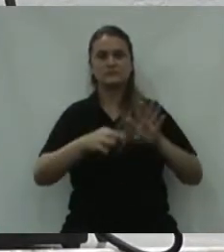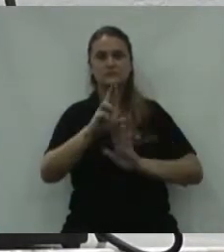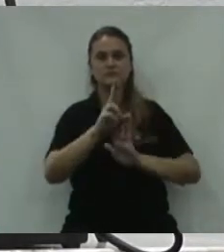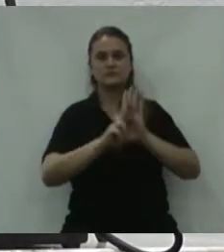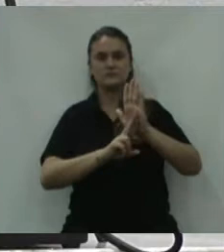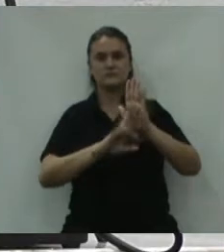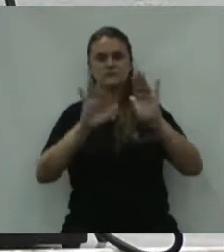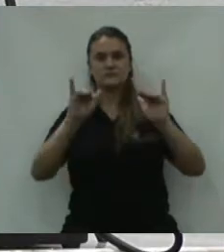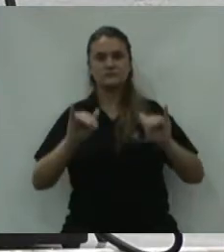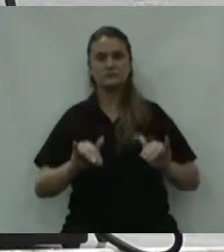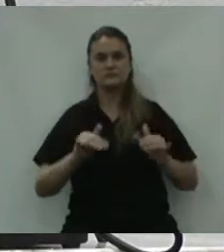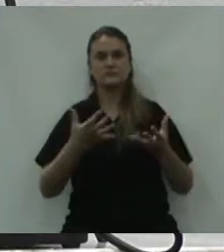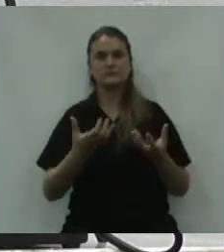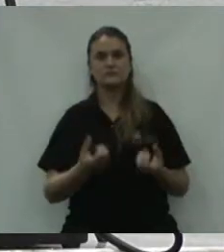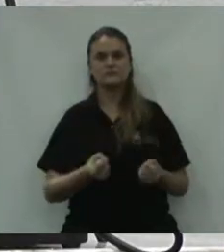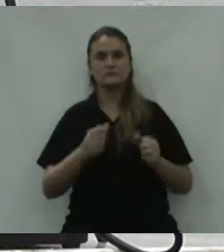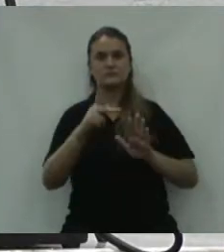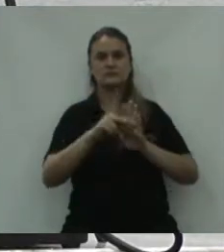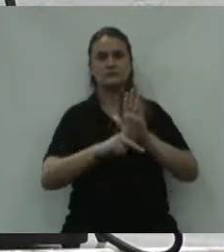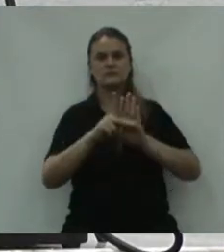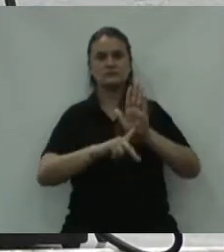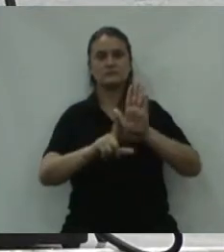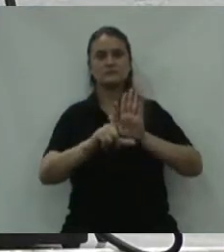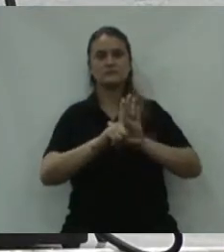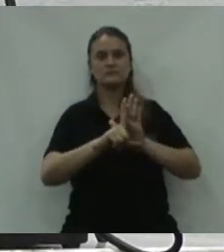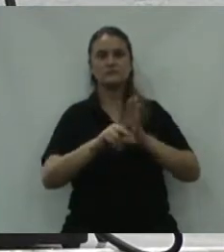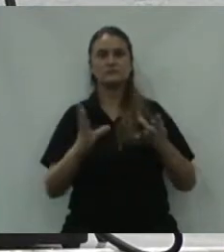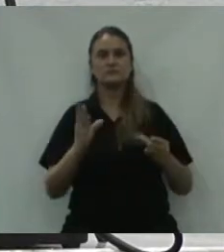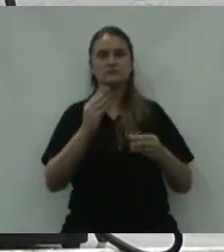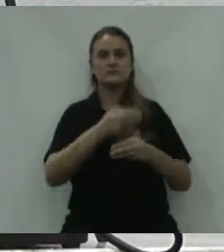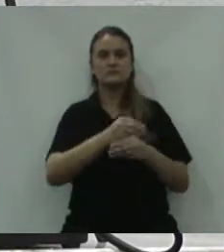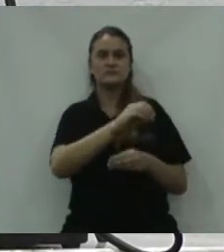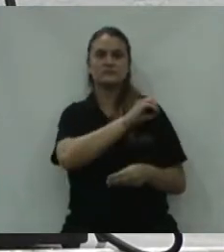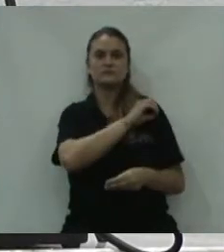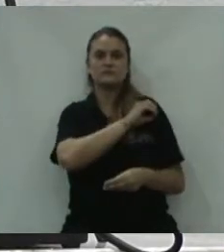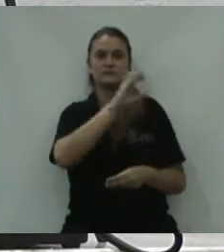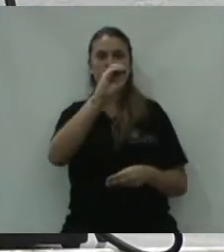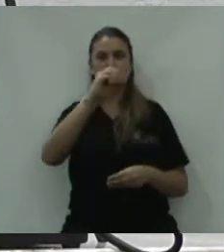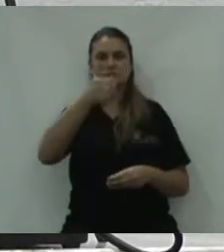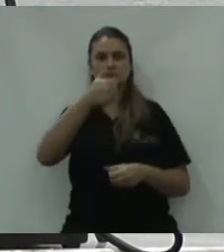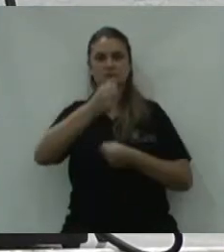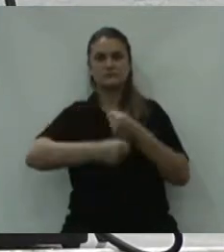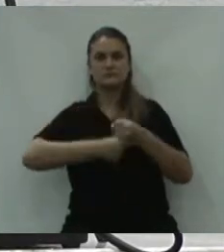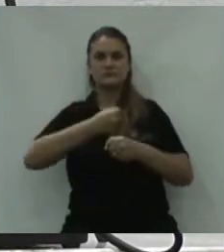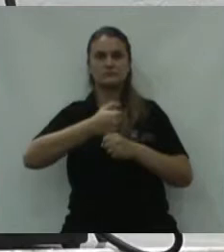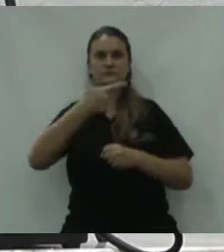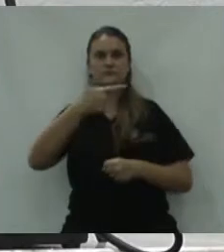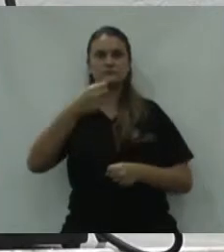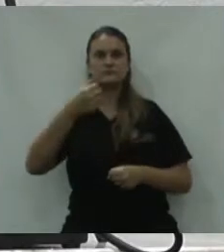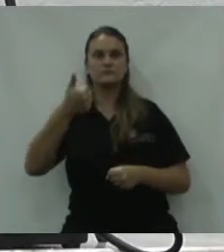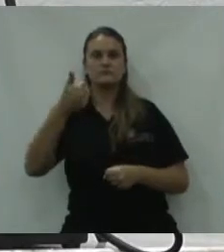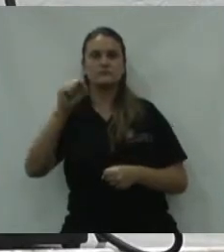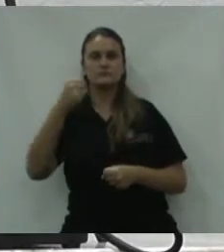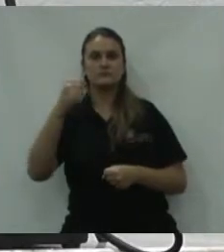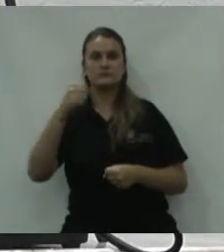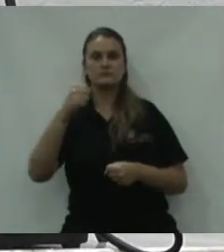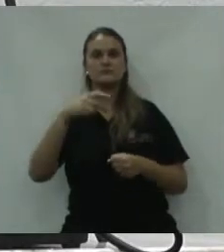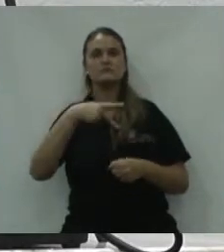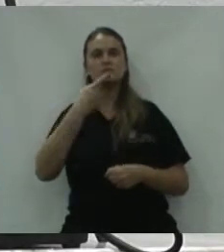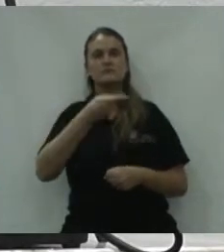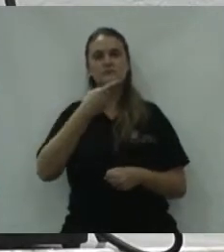Justiça e Redação Final, favorável ao projeto de lei complementar nº 1 barra 2018